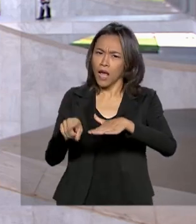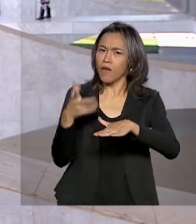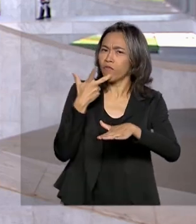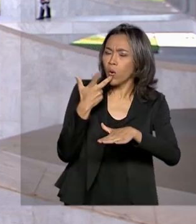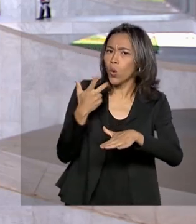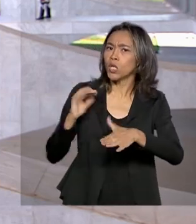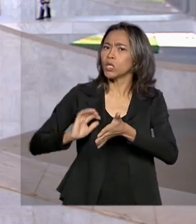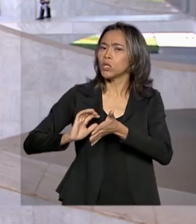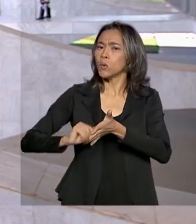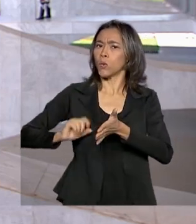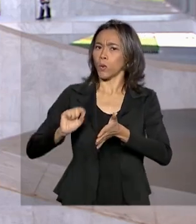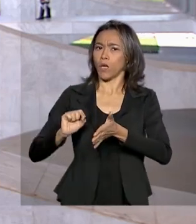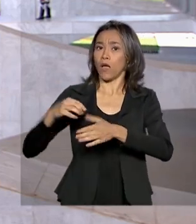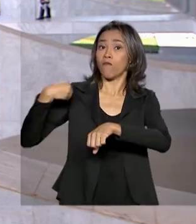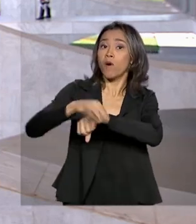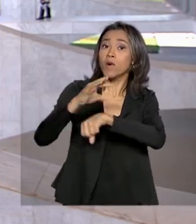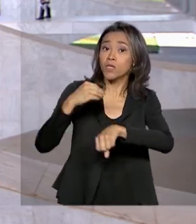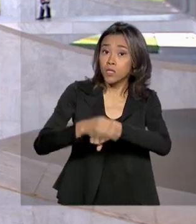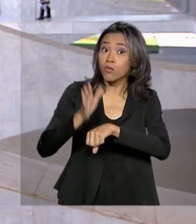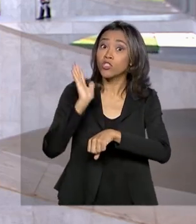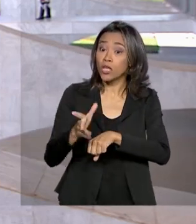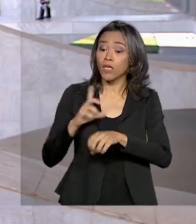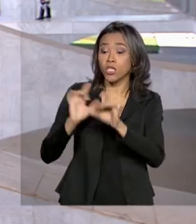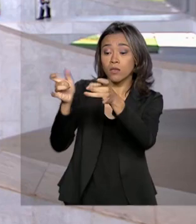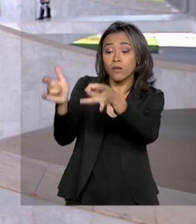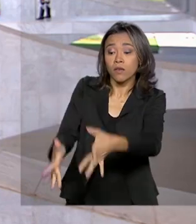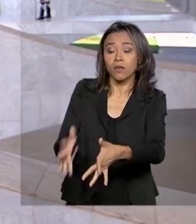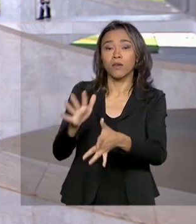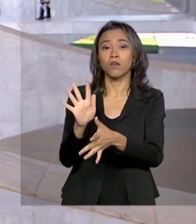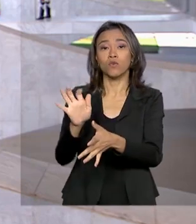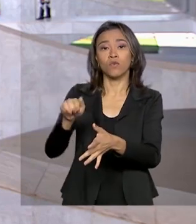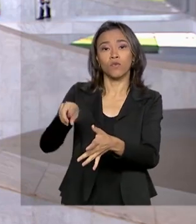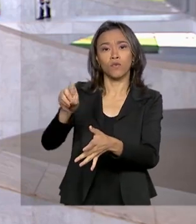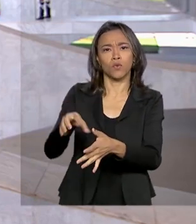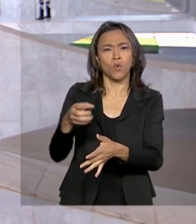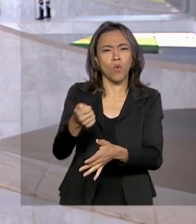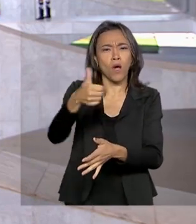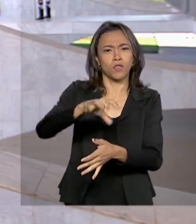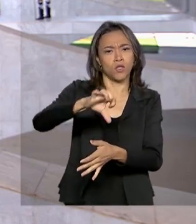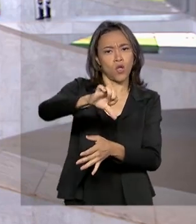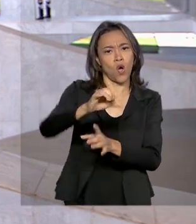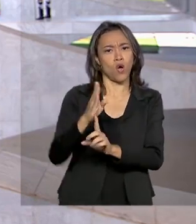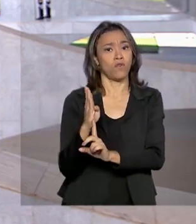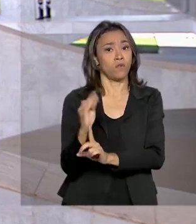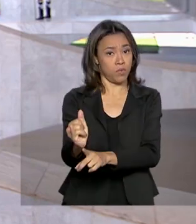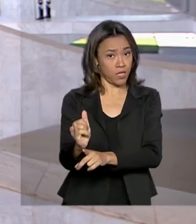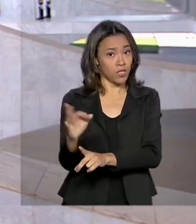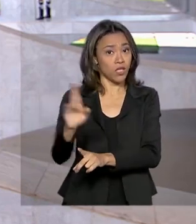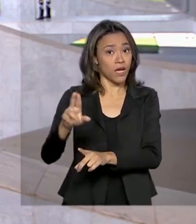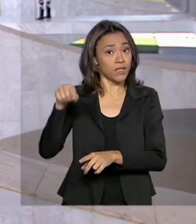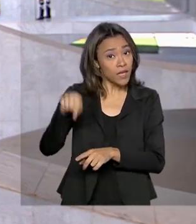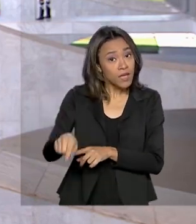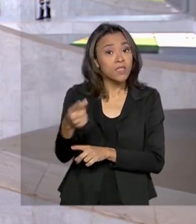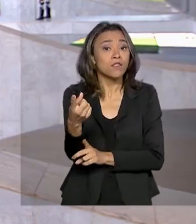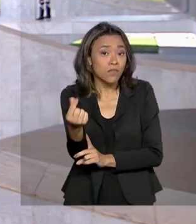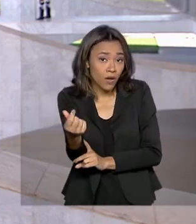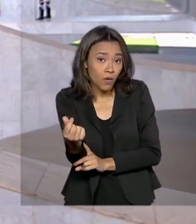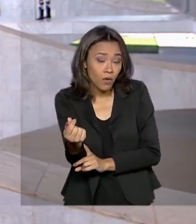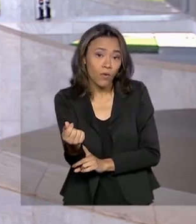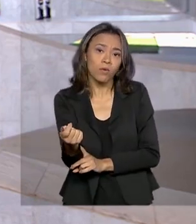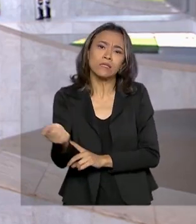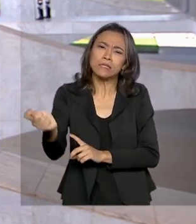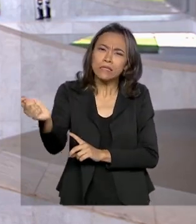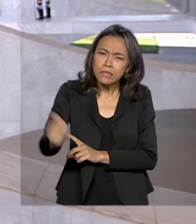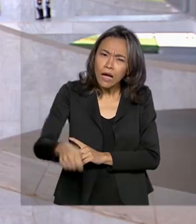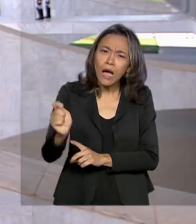a informação de que já havia no fundo quase 9 bilhões de reais, valor que seria suficiente então para